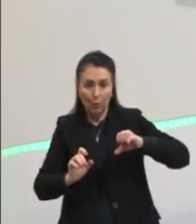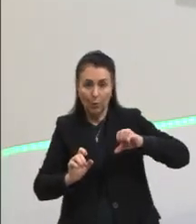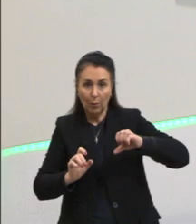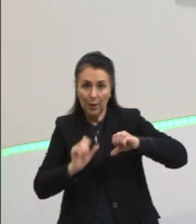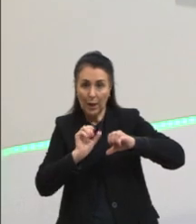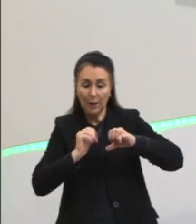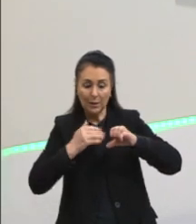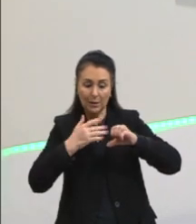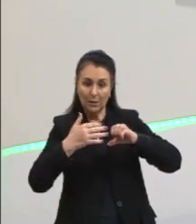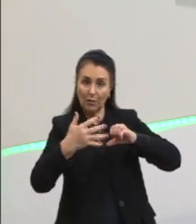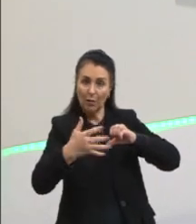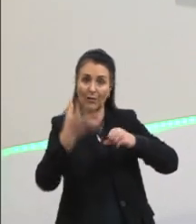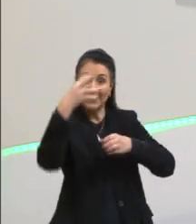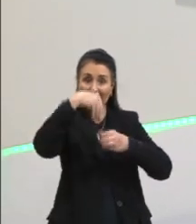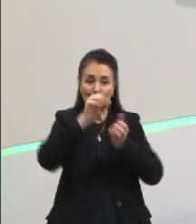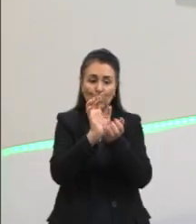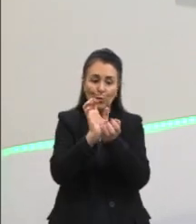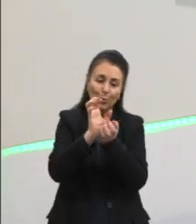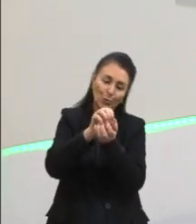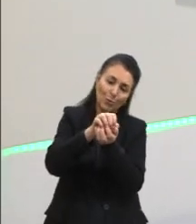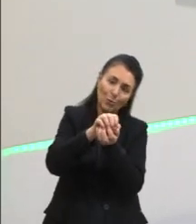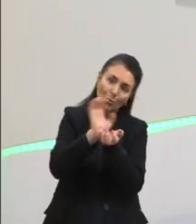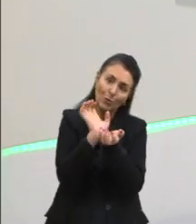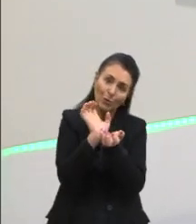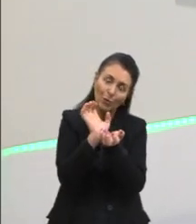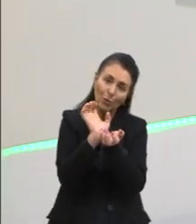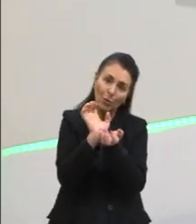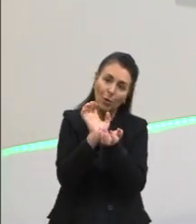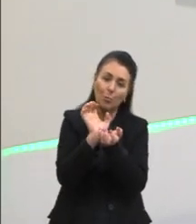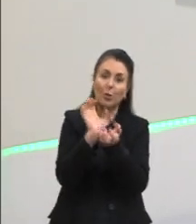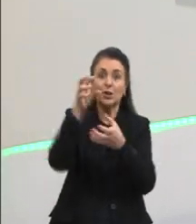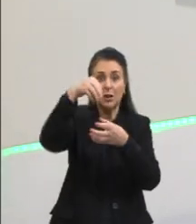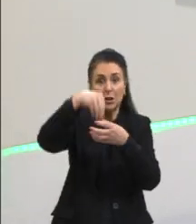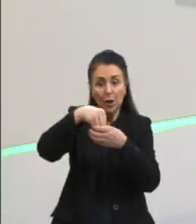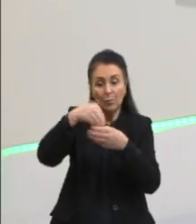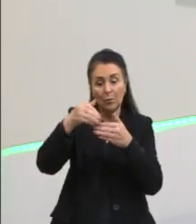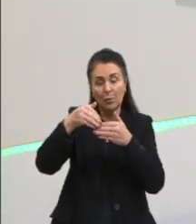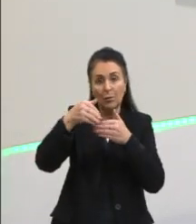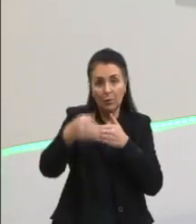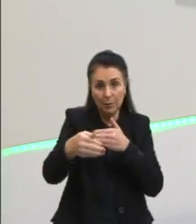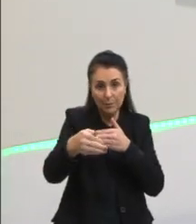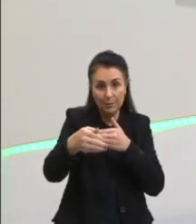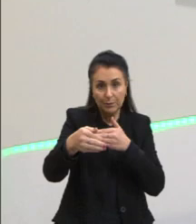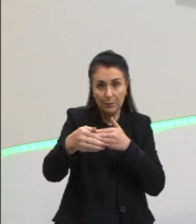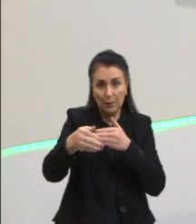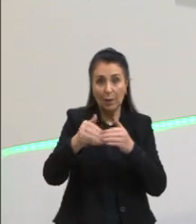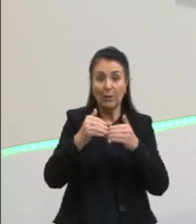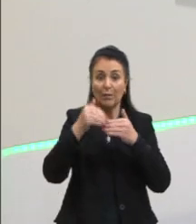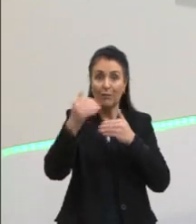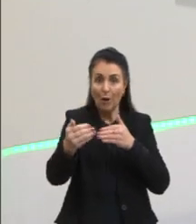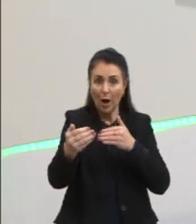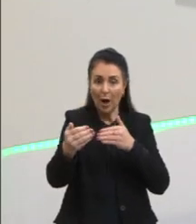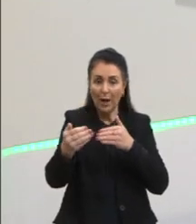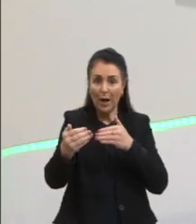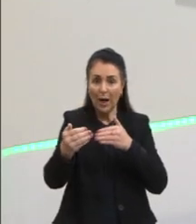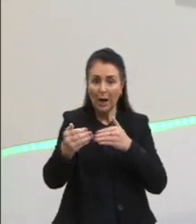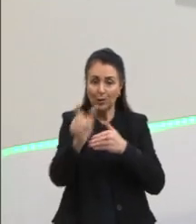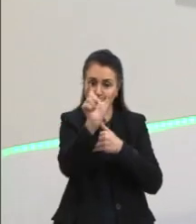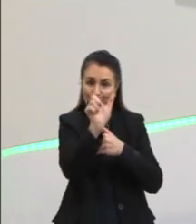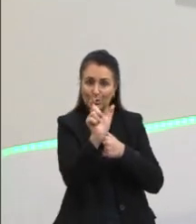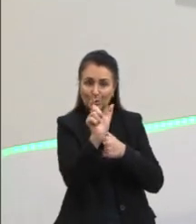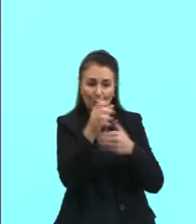externamente. No caso do ovo víparo. Ou o ovo ainda pode estar dentro do indivíduo. Que é o caso do ovo